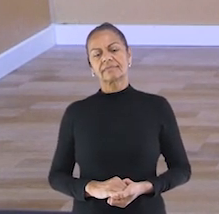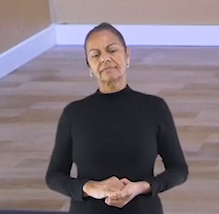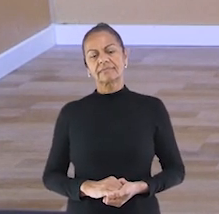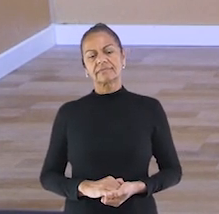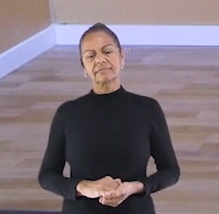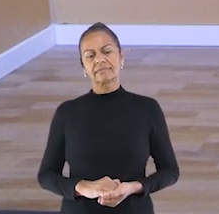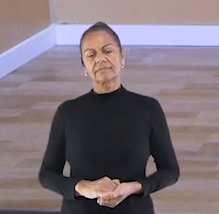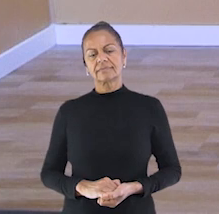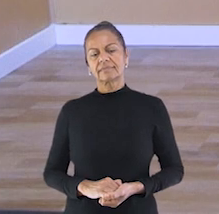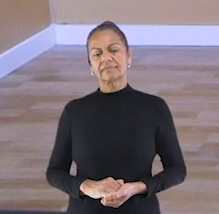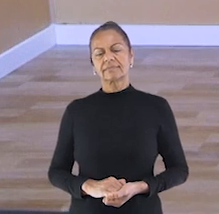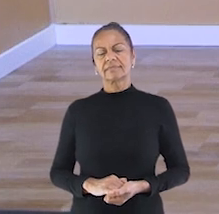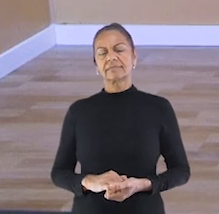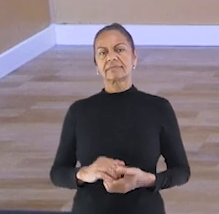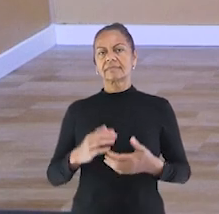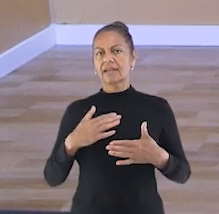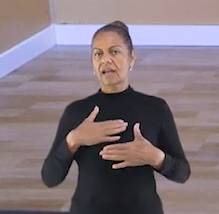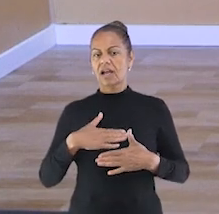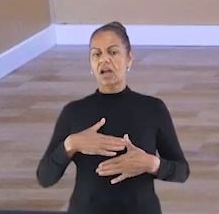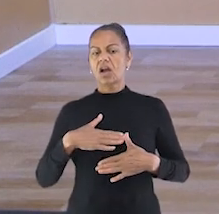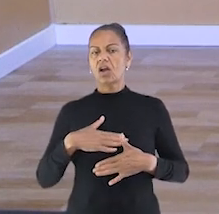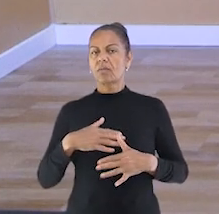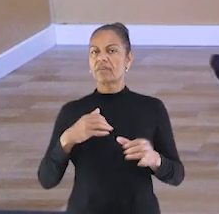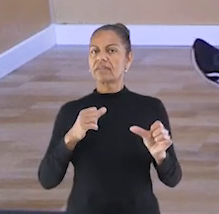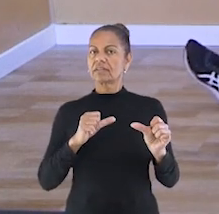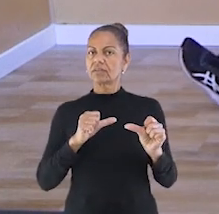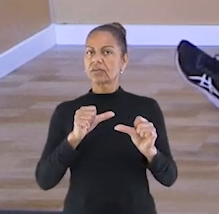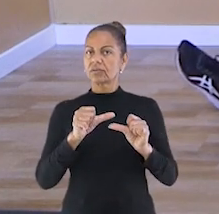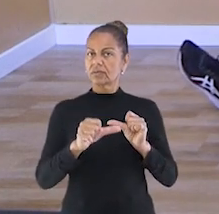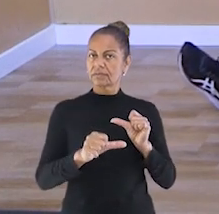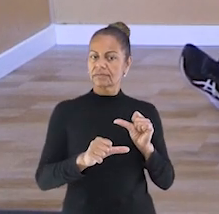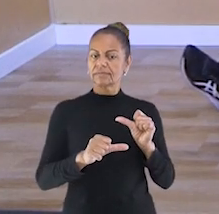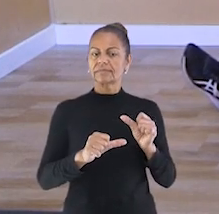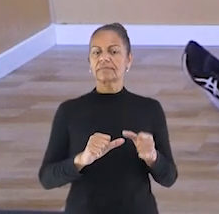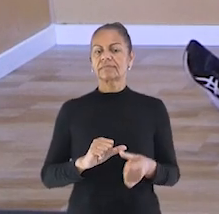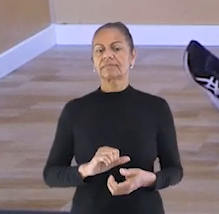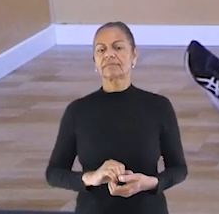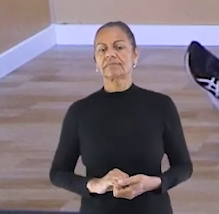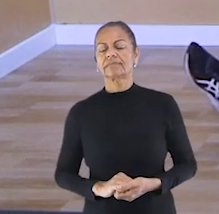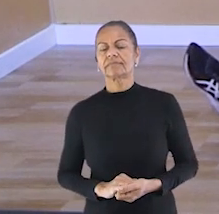Beleza? Relaxa. Troca.